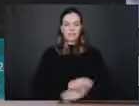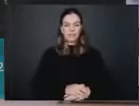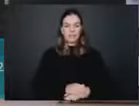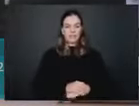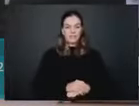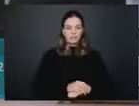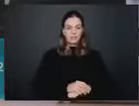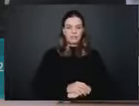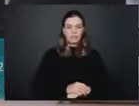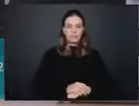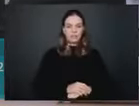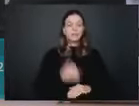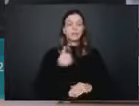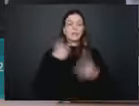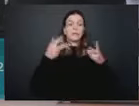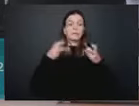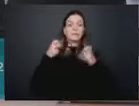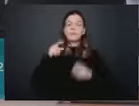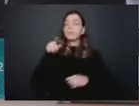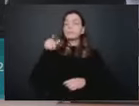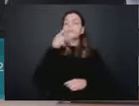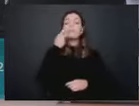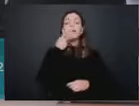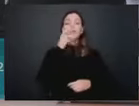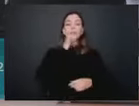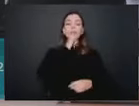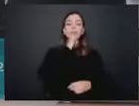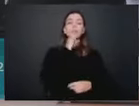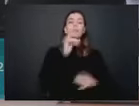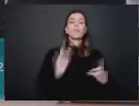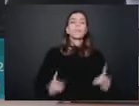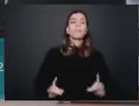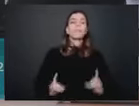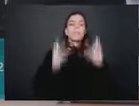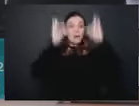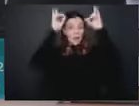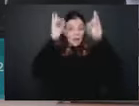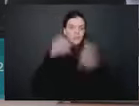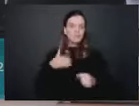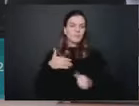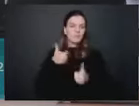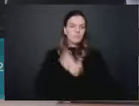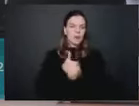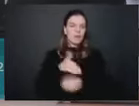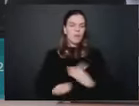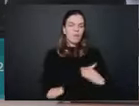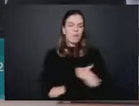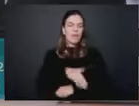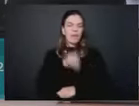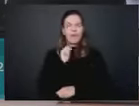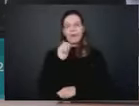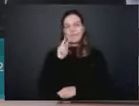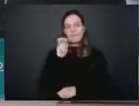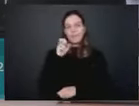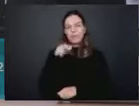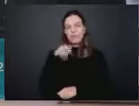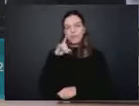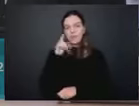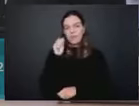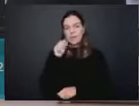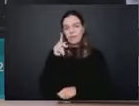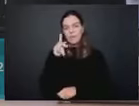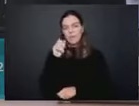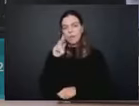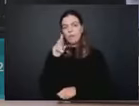teu exemplo do prédio, achei muito interessante, um prédio perto da Avenida Paulista que está recebendo essa atividade. Aqui em Curitiba,